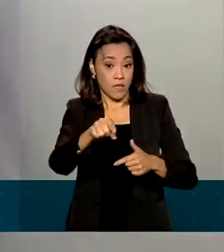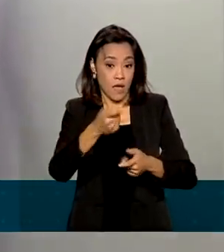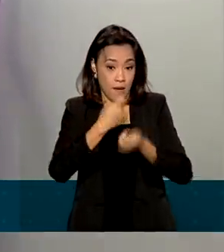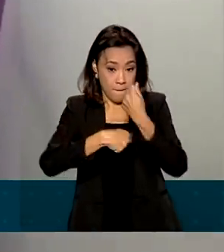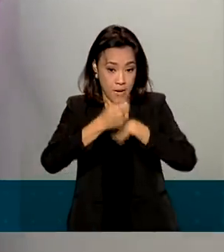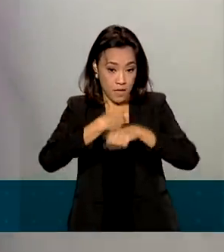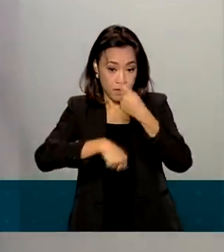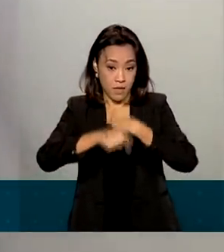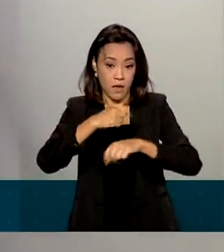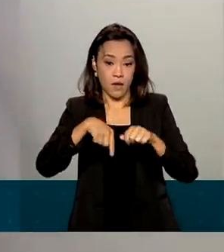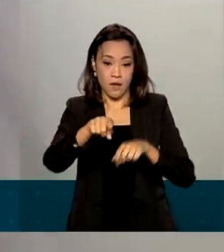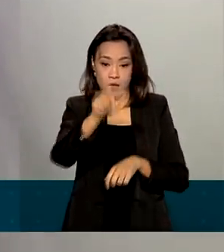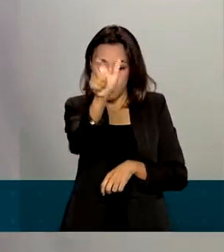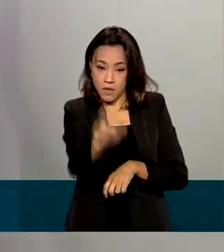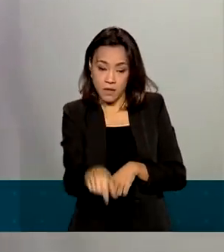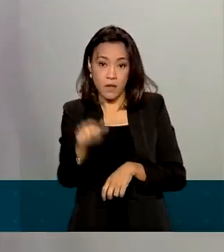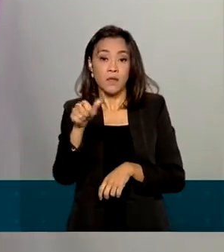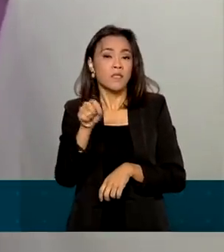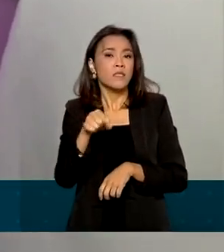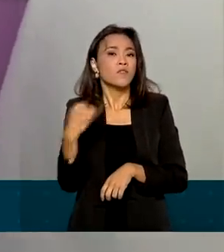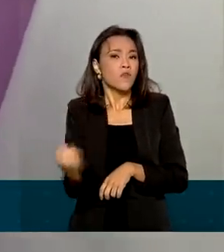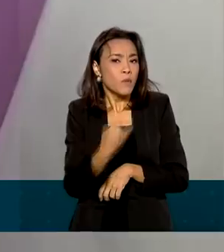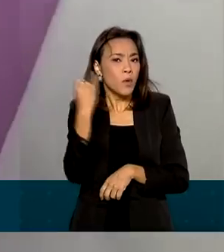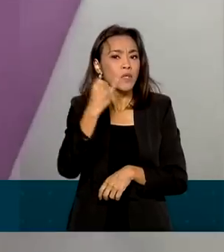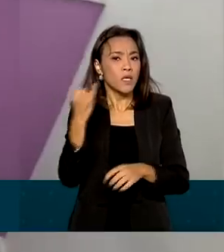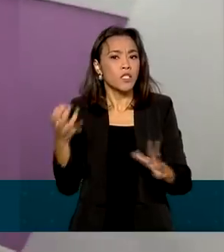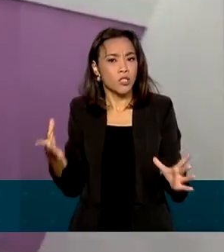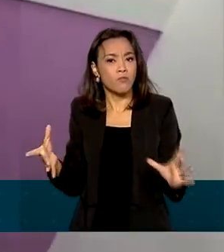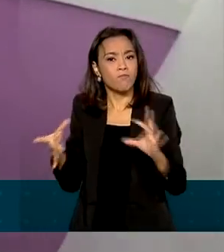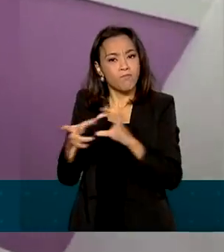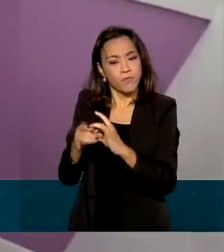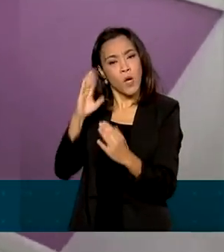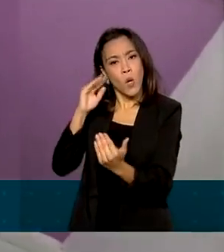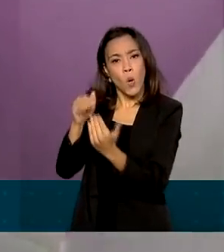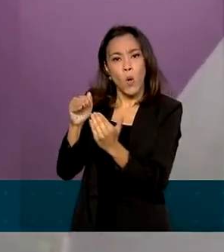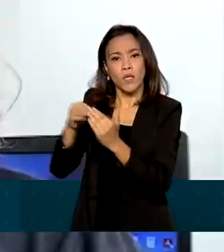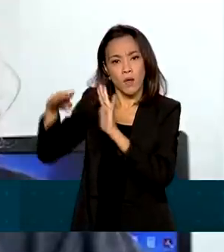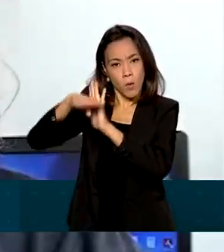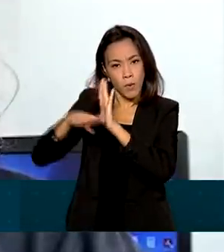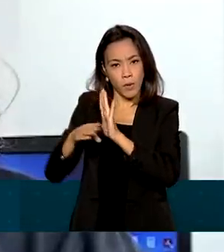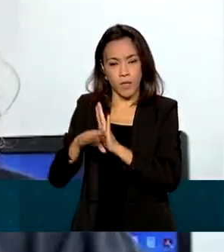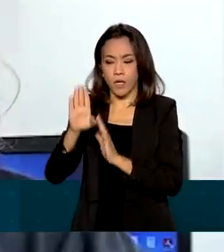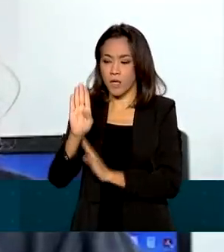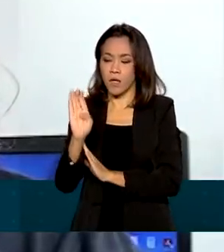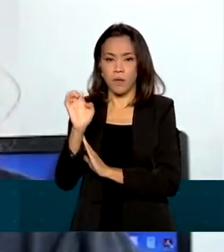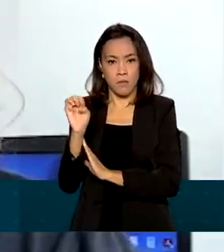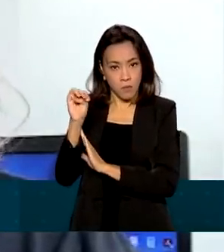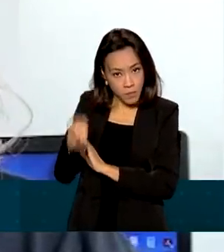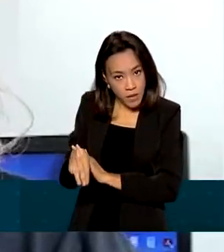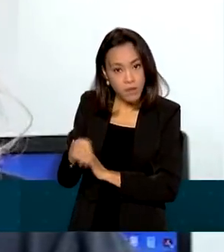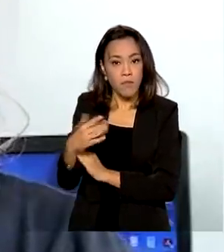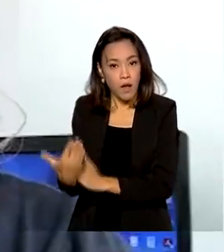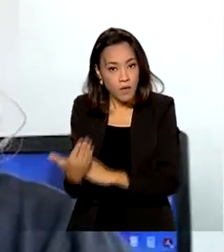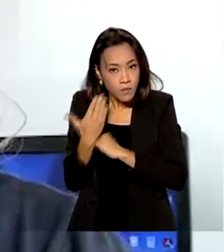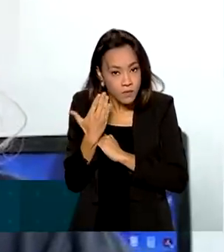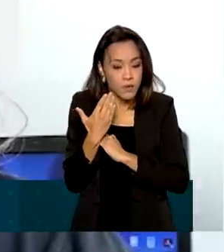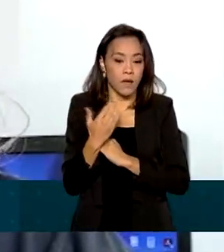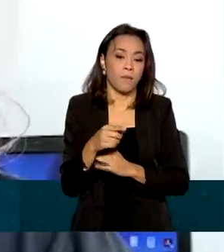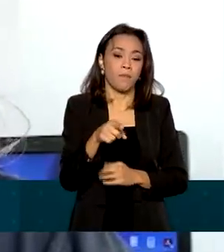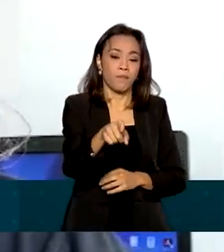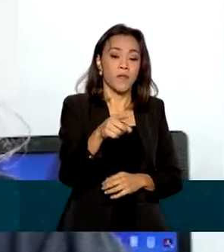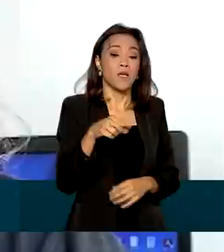a adesão ao bem foi fundamental para que a empresa continuasse de portas abertas. O fato da gente ter um subsídio